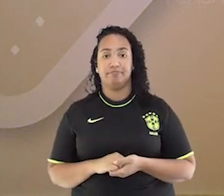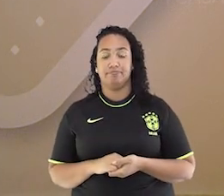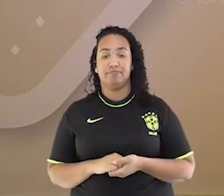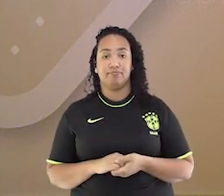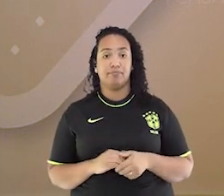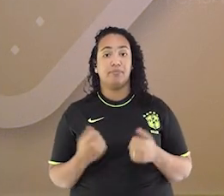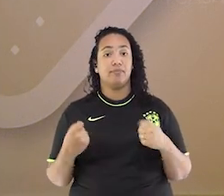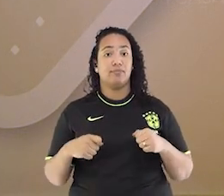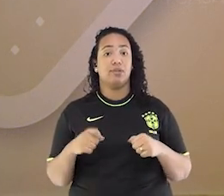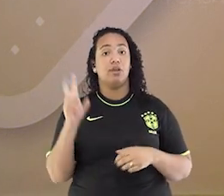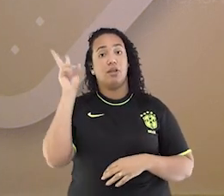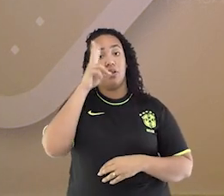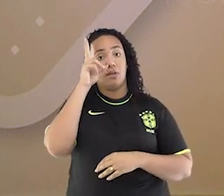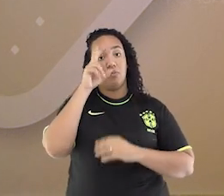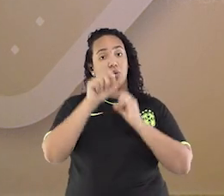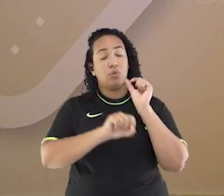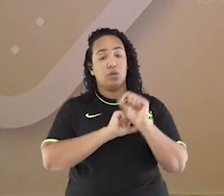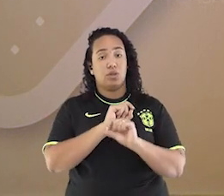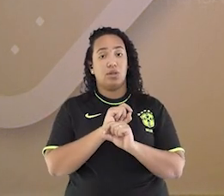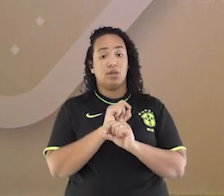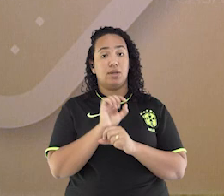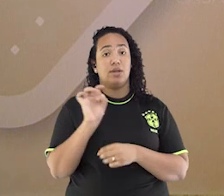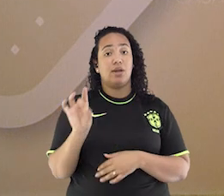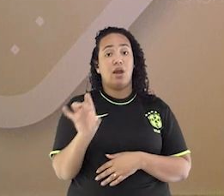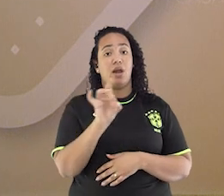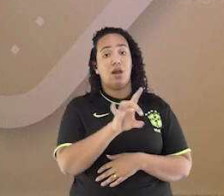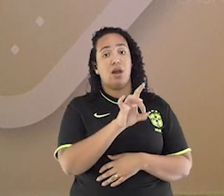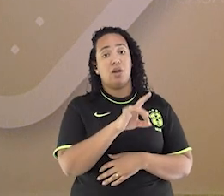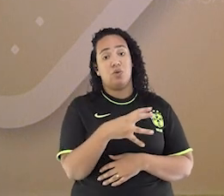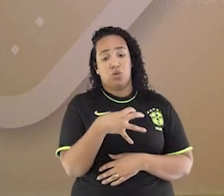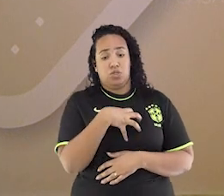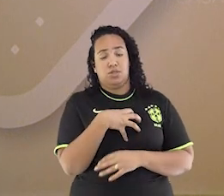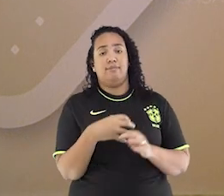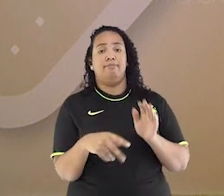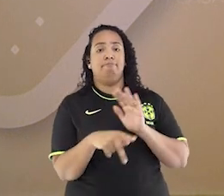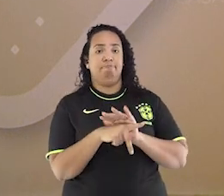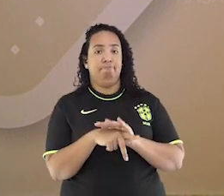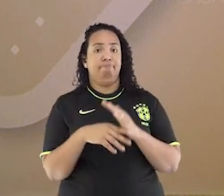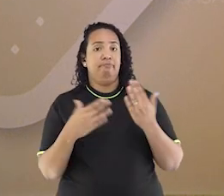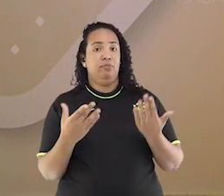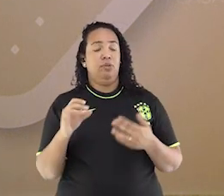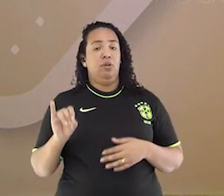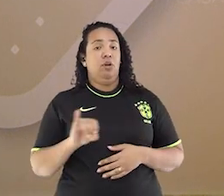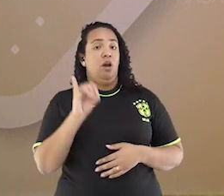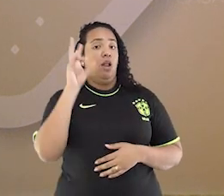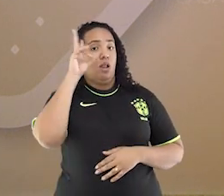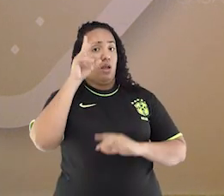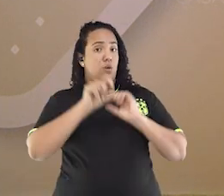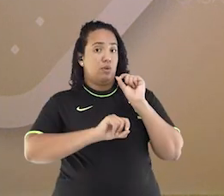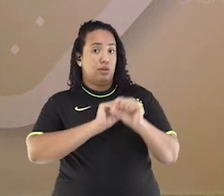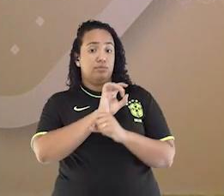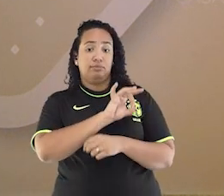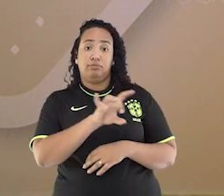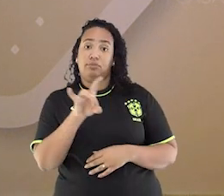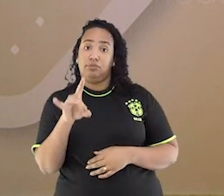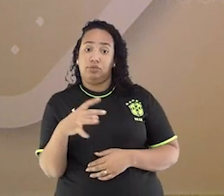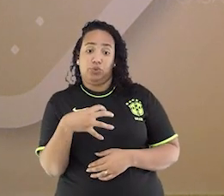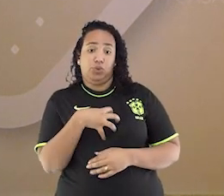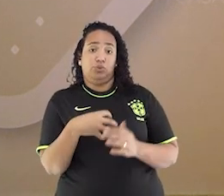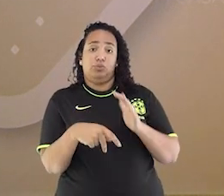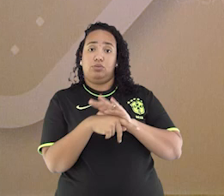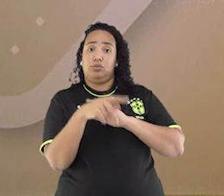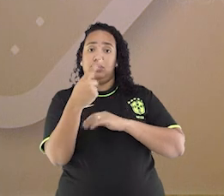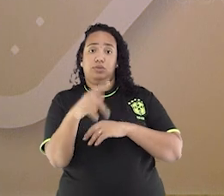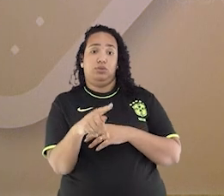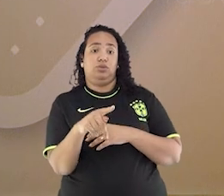que cada um de nós temos nossas limitações. Então é importante frisar que cada um vai no seu ritmo, que